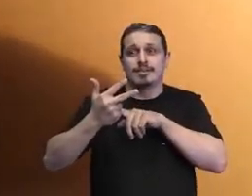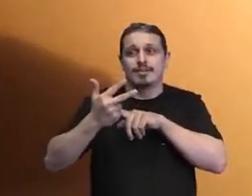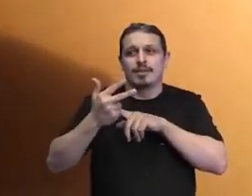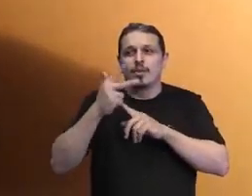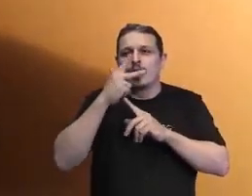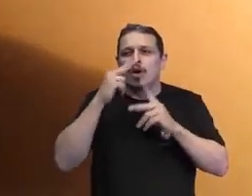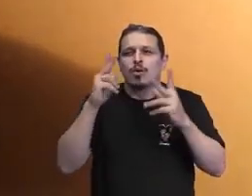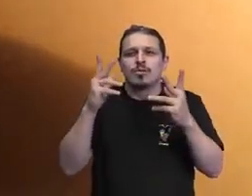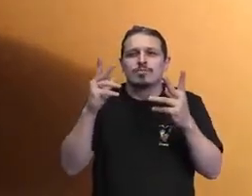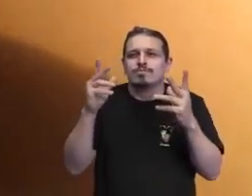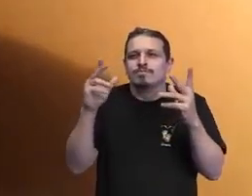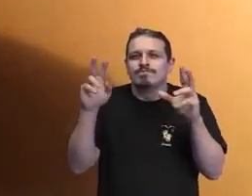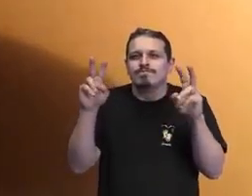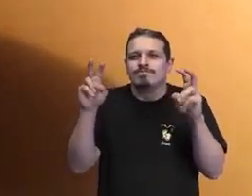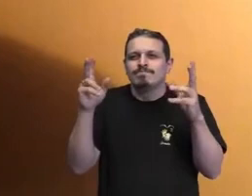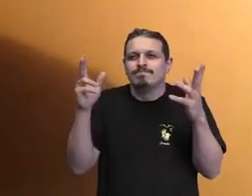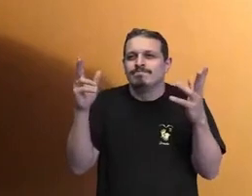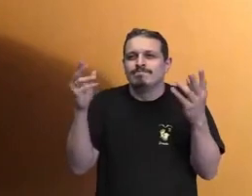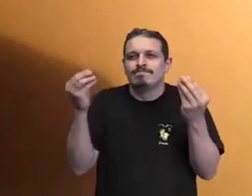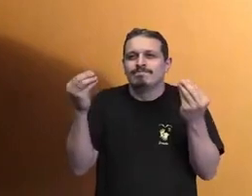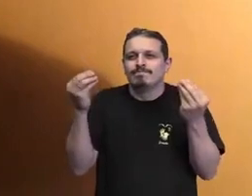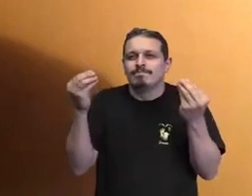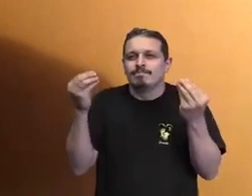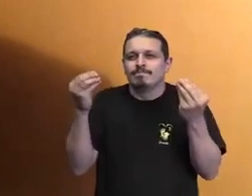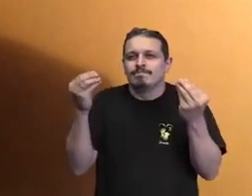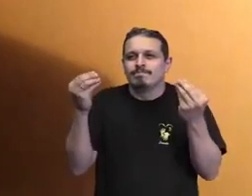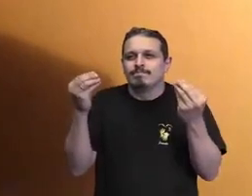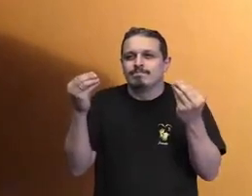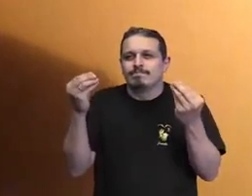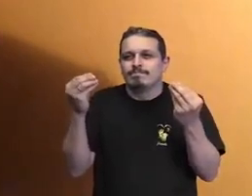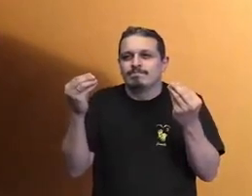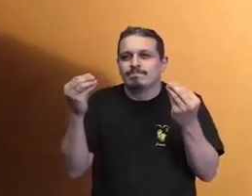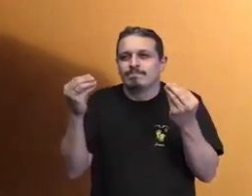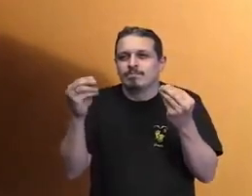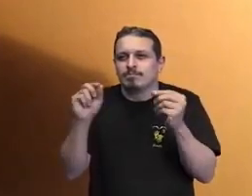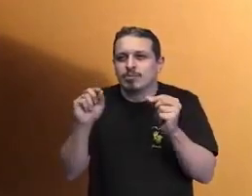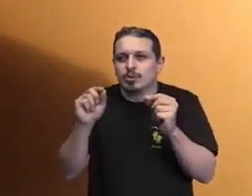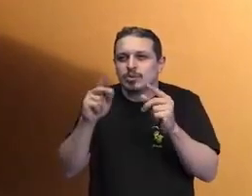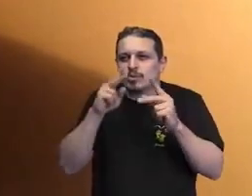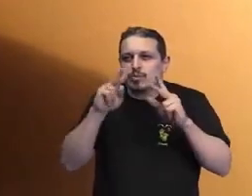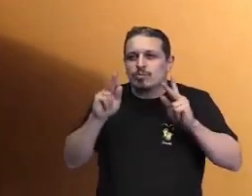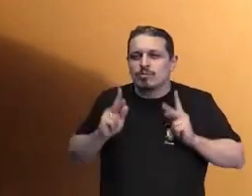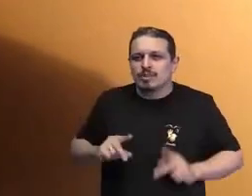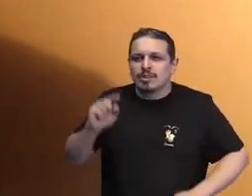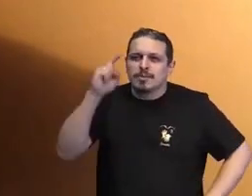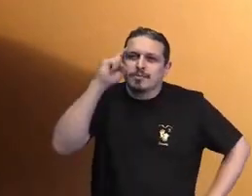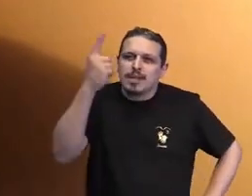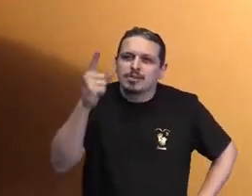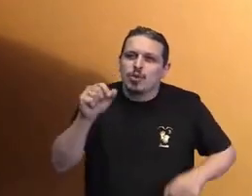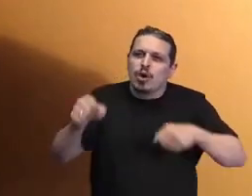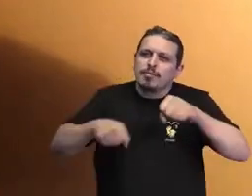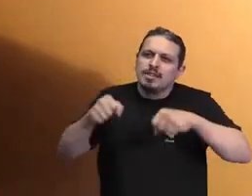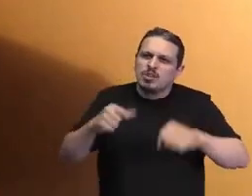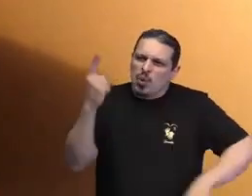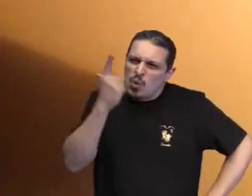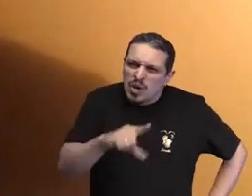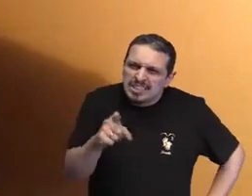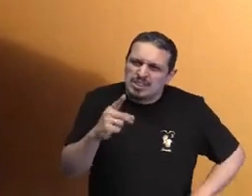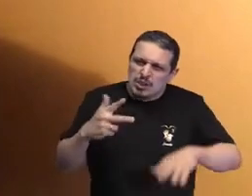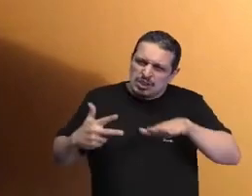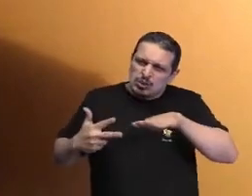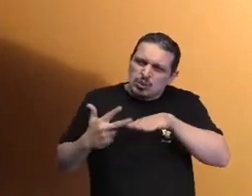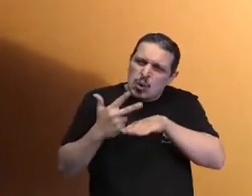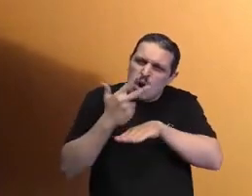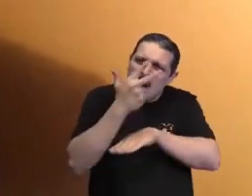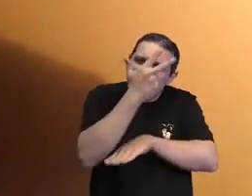Porque ser humano é acreditar que bicicleta voa. Enquanto você e eu fomos capazes de achar que é possível